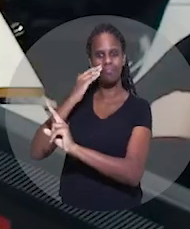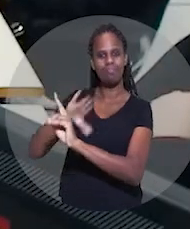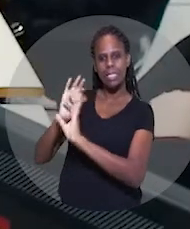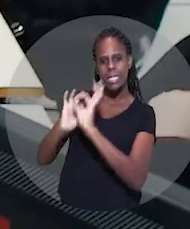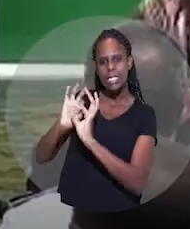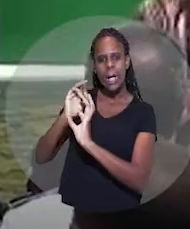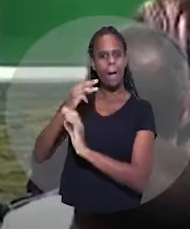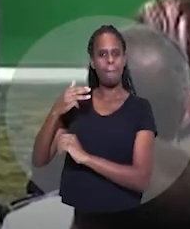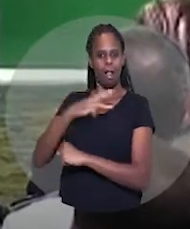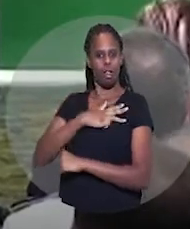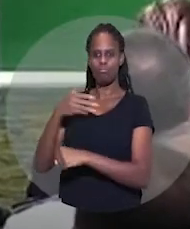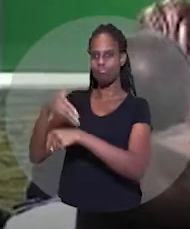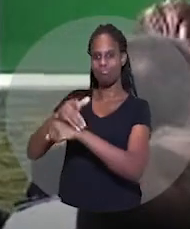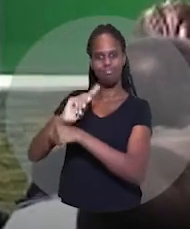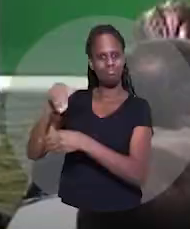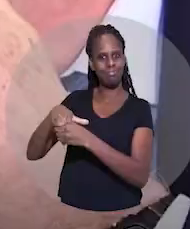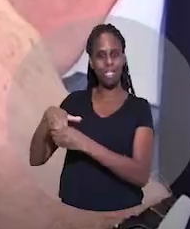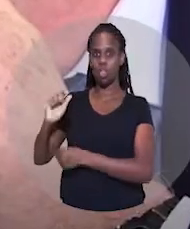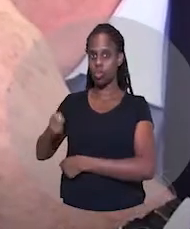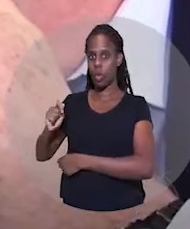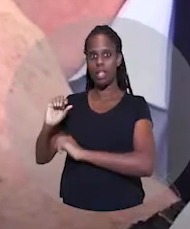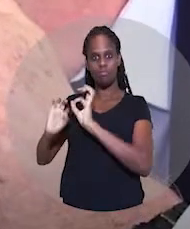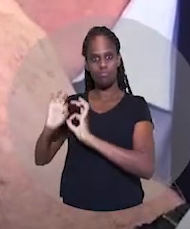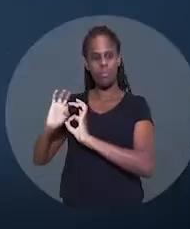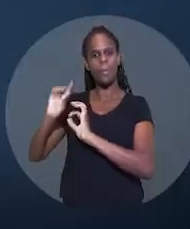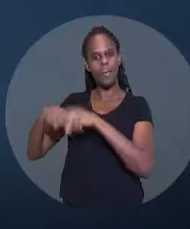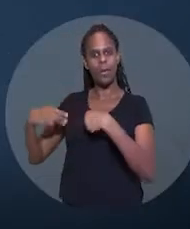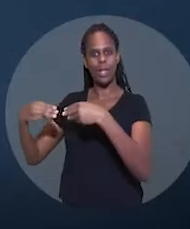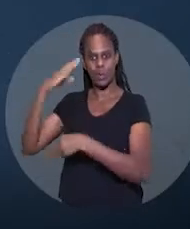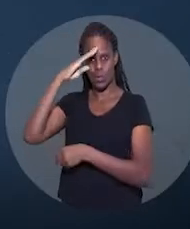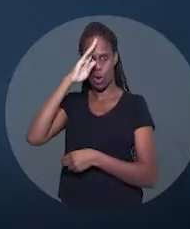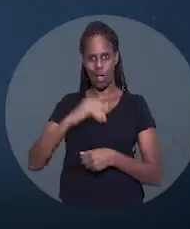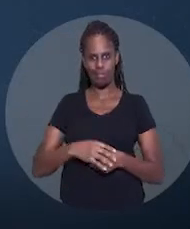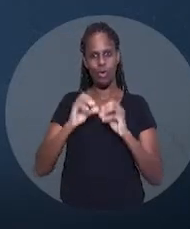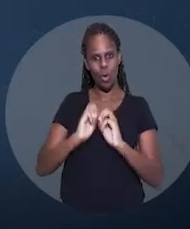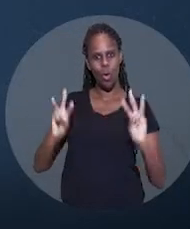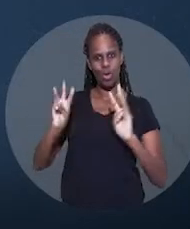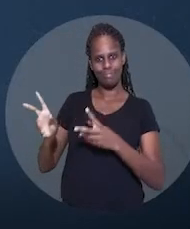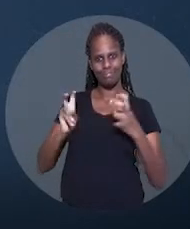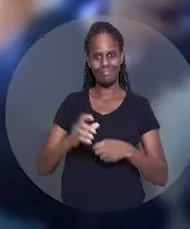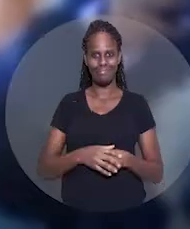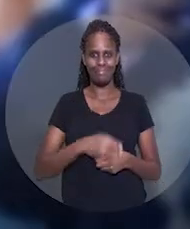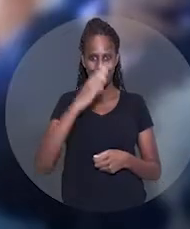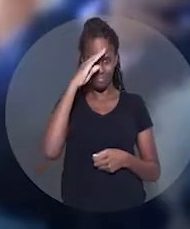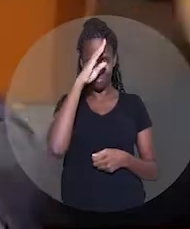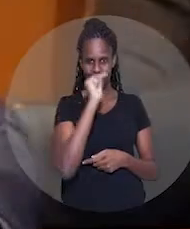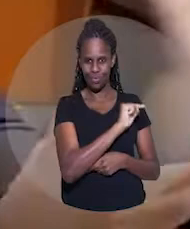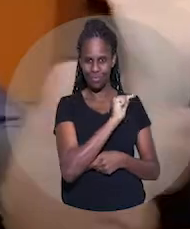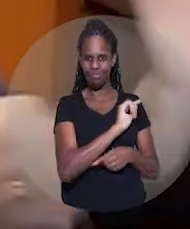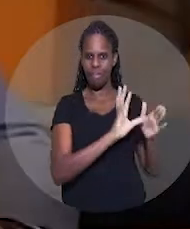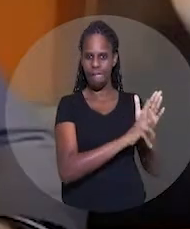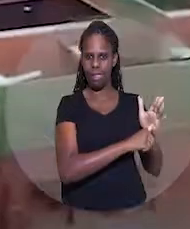Lula da eleição, feita por um juiz que depois virou ministro de Bolsonaro. Até a ONU reconheceu. Já Bolsonaro